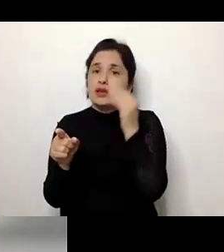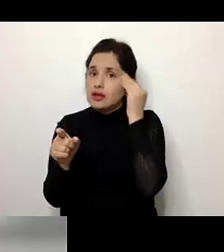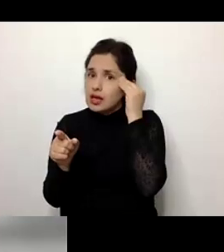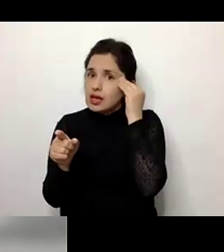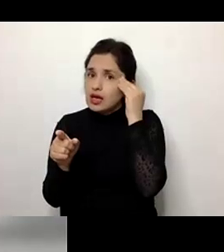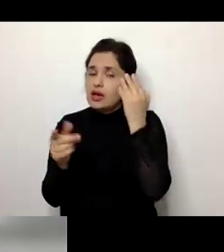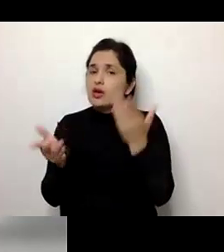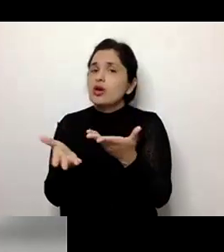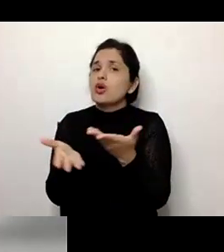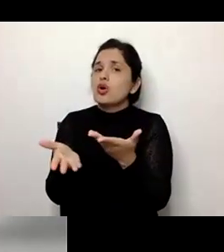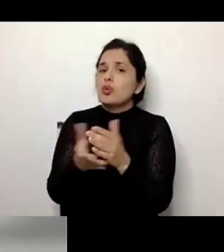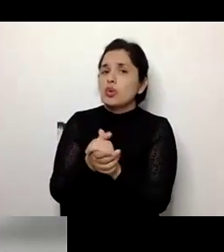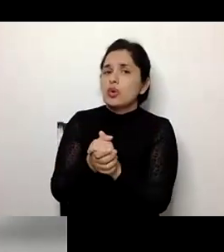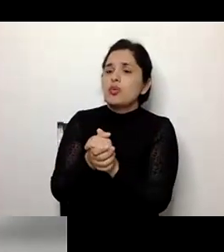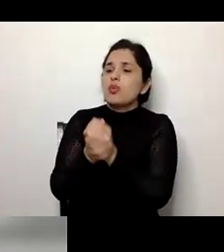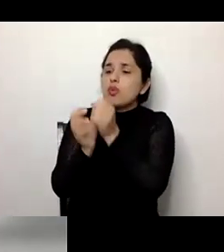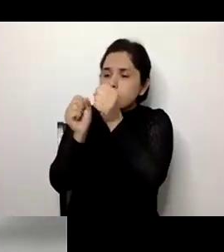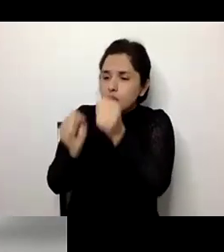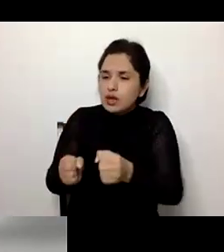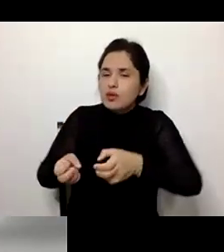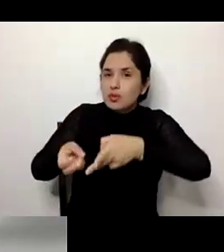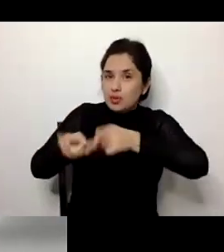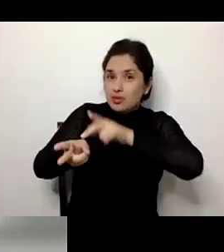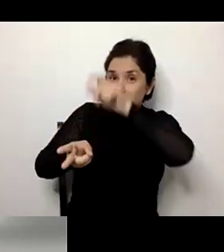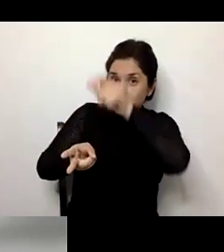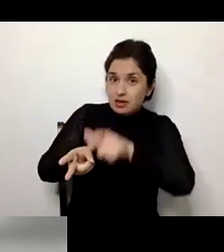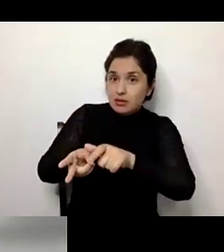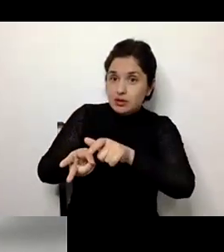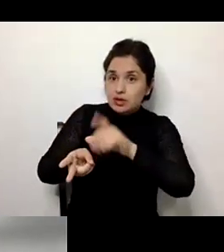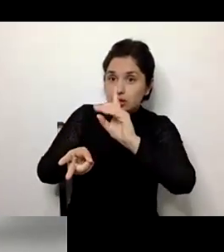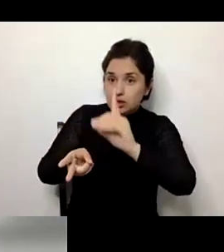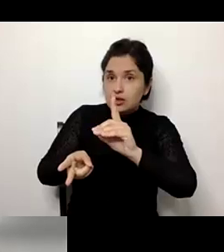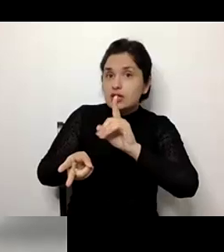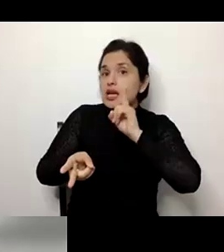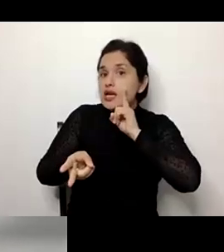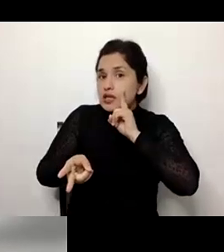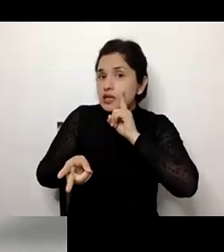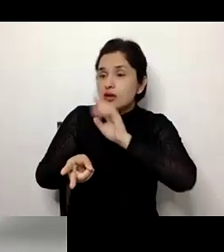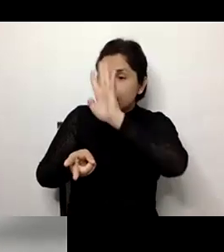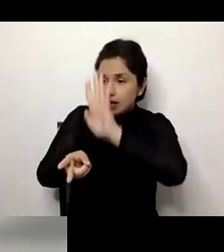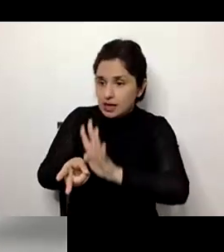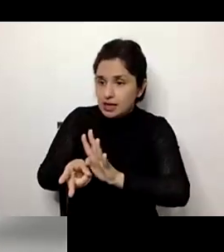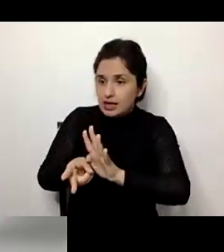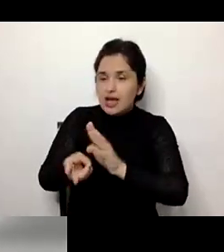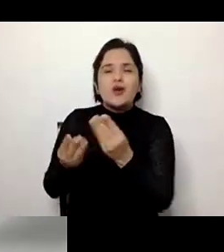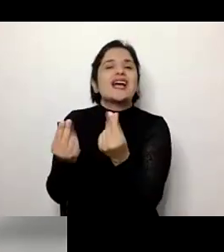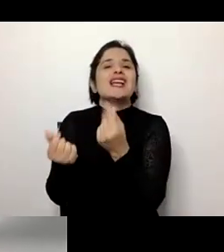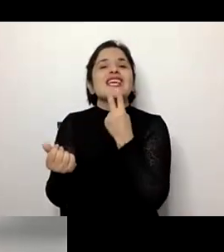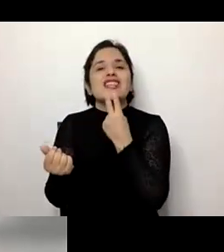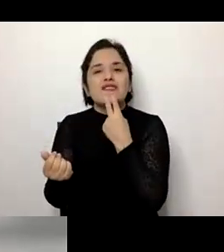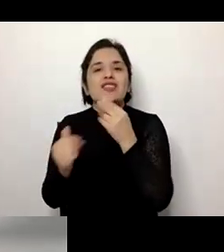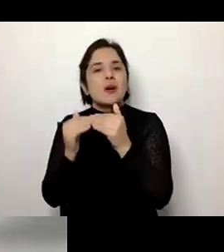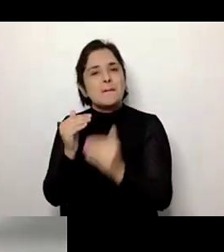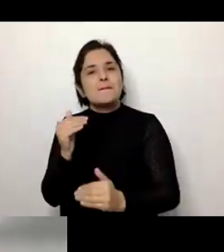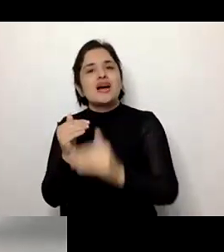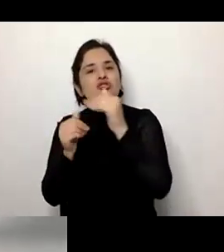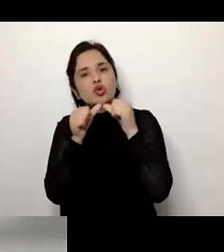de como possibilitar que essas pessoas tenham uma qualidade de vida maior durante toda